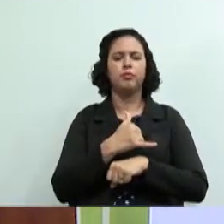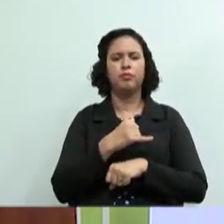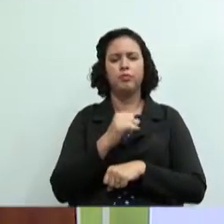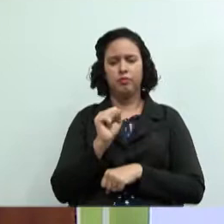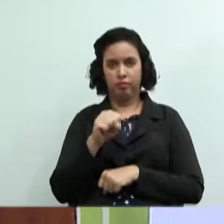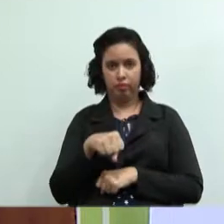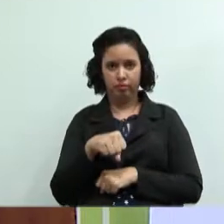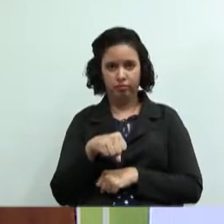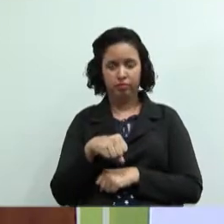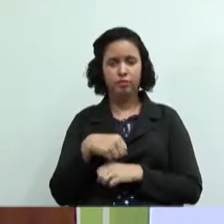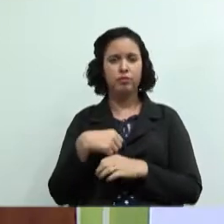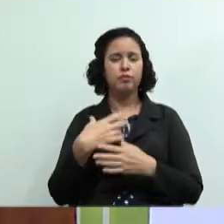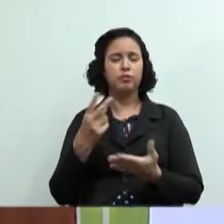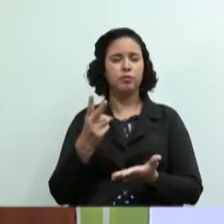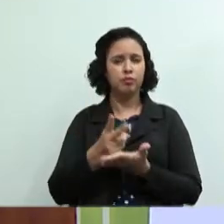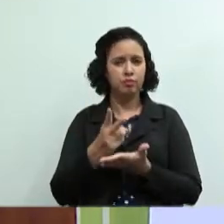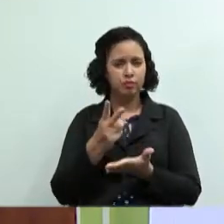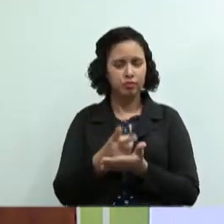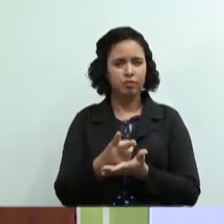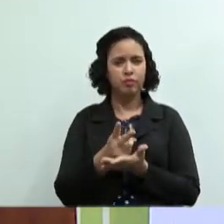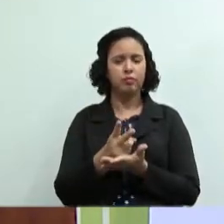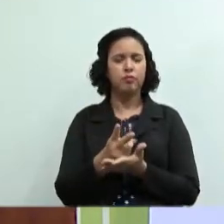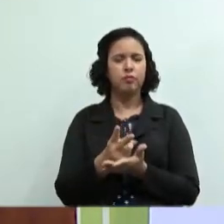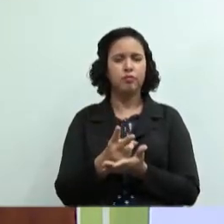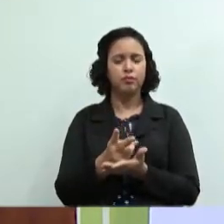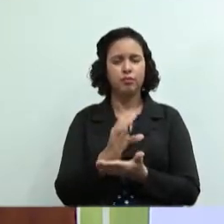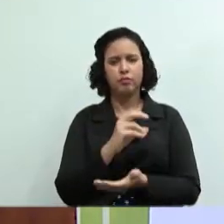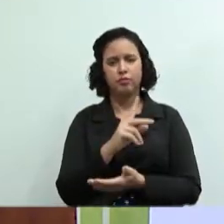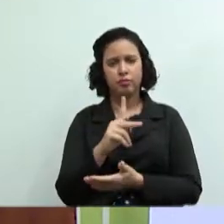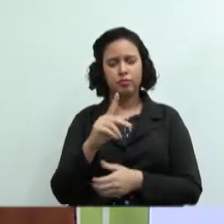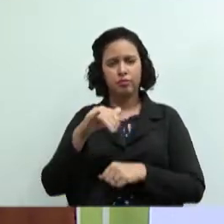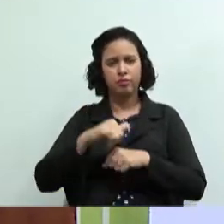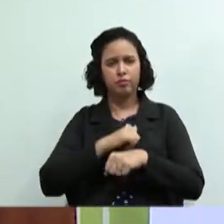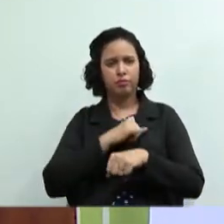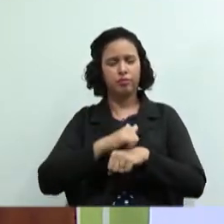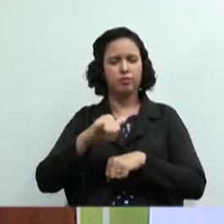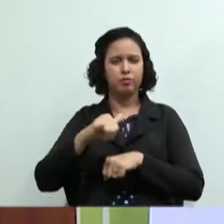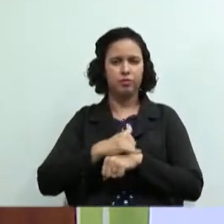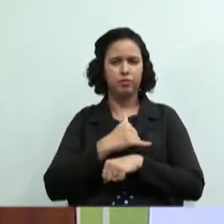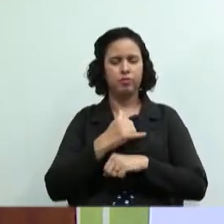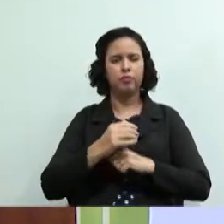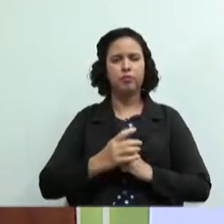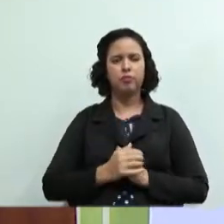vejam sempre o cooperativismo com uma estratégia de negócios e não há melhor